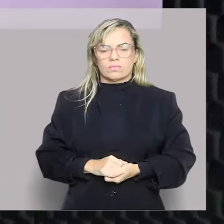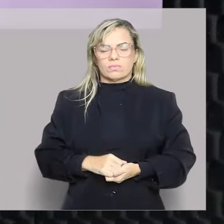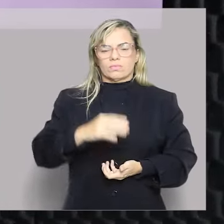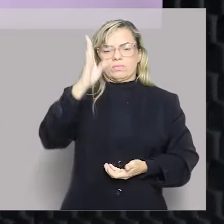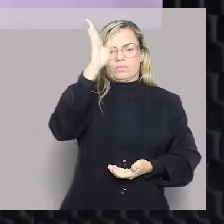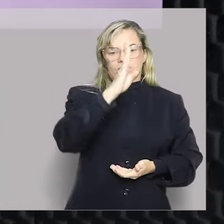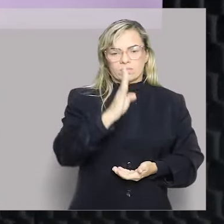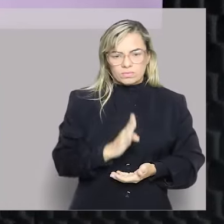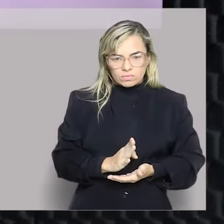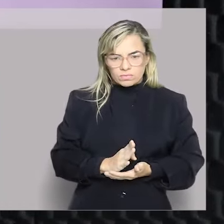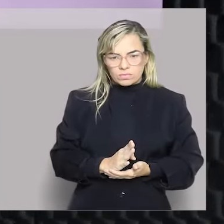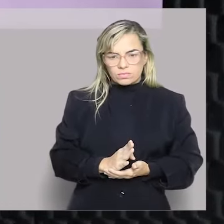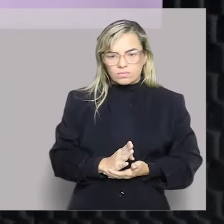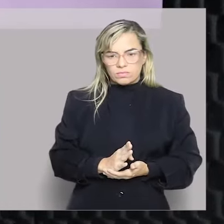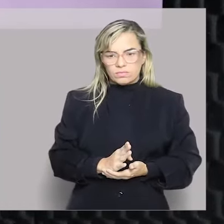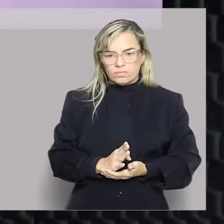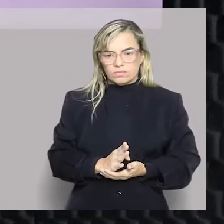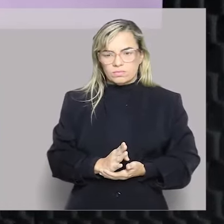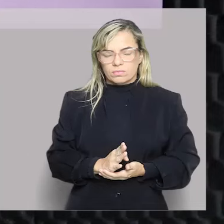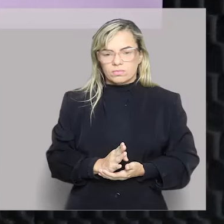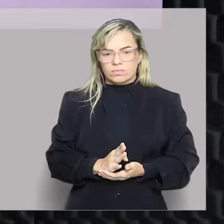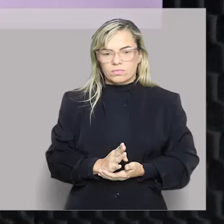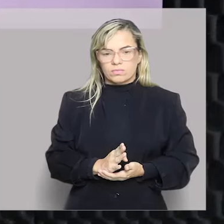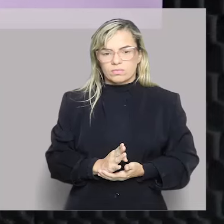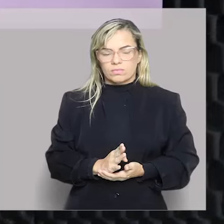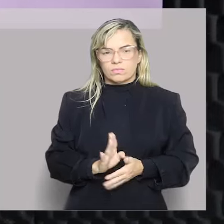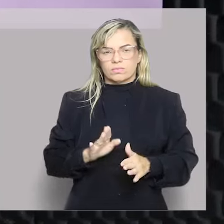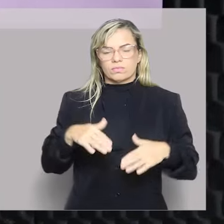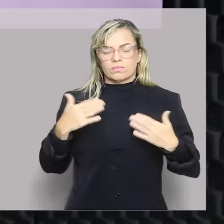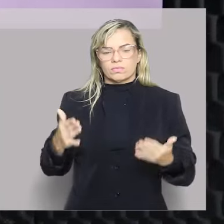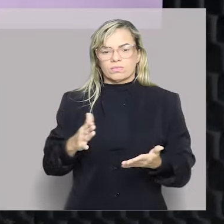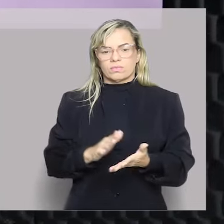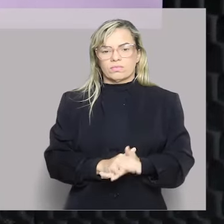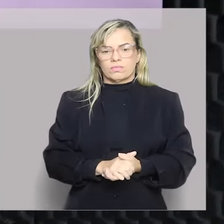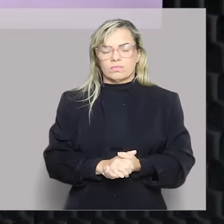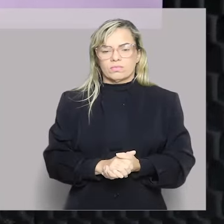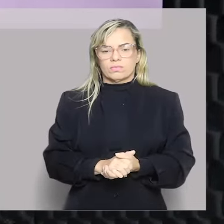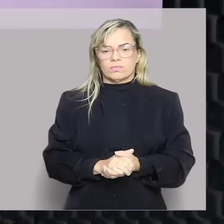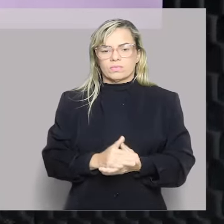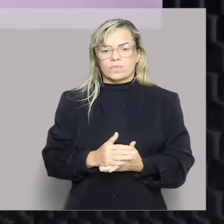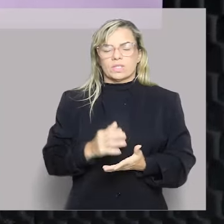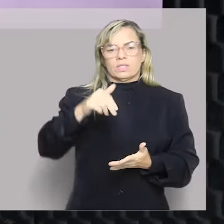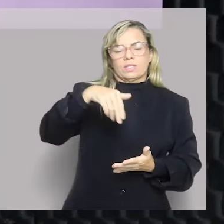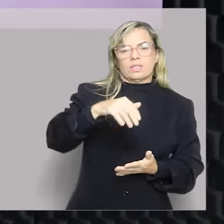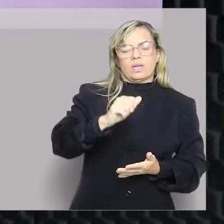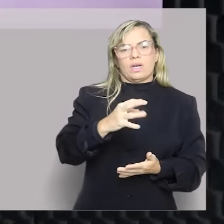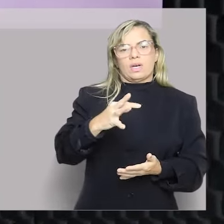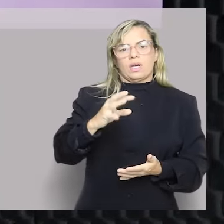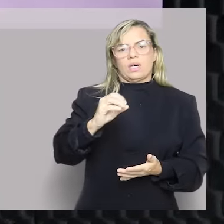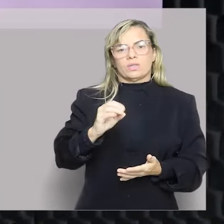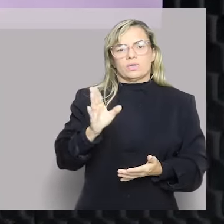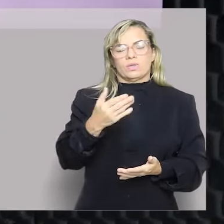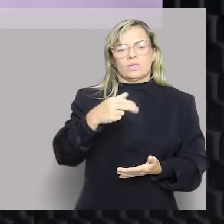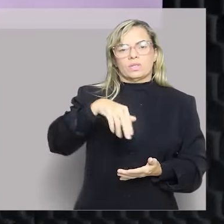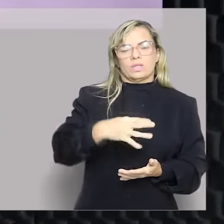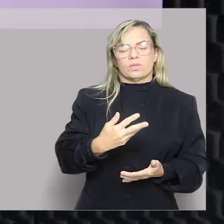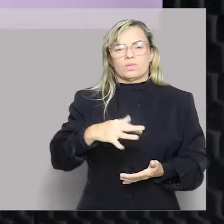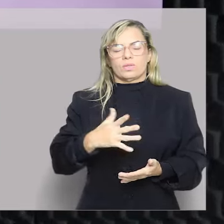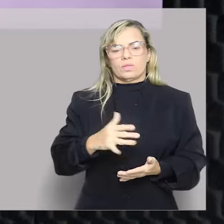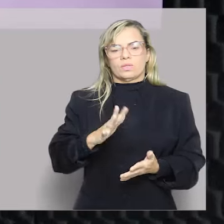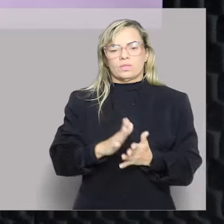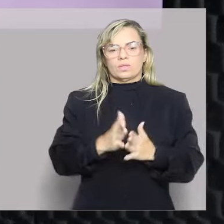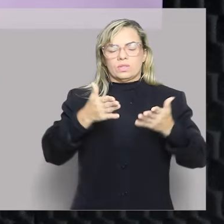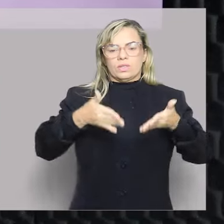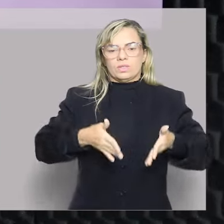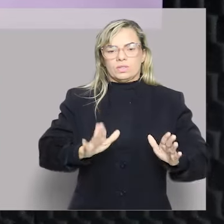Brasileiros. Primeiro ponto. Nato ou naturalizado? É brasileiro que nasceu ou igual o